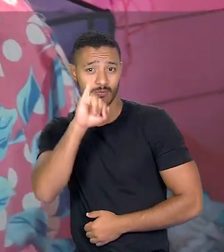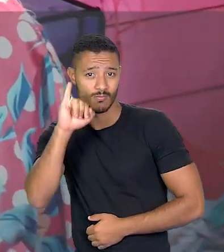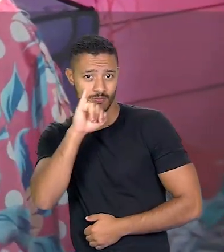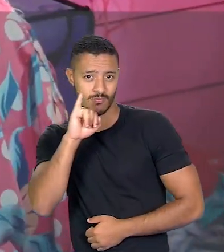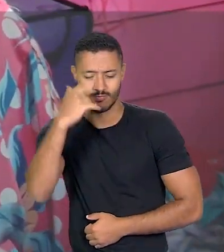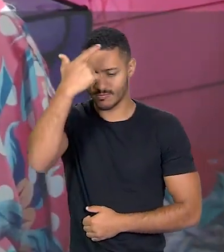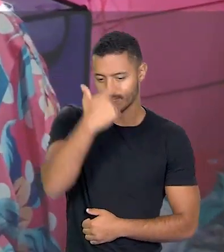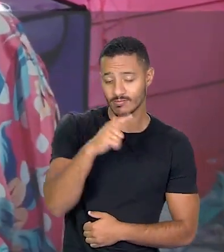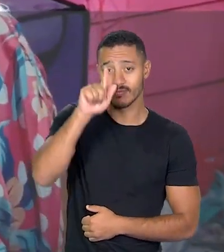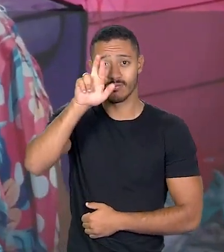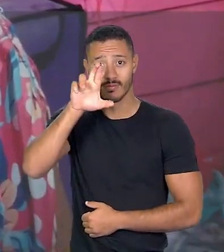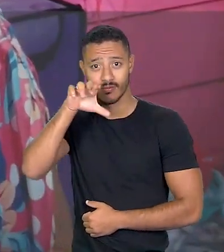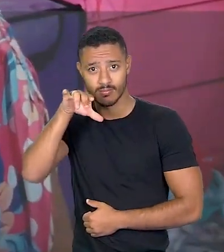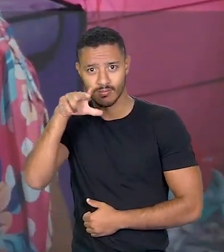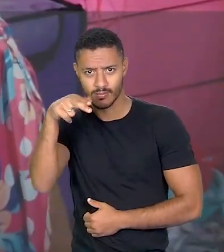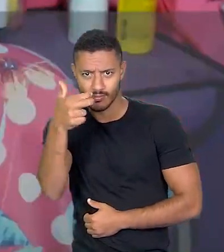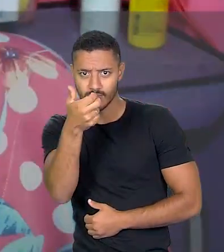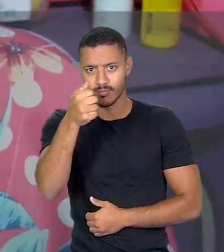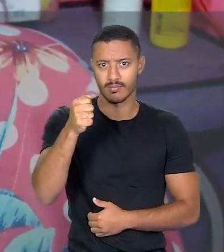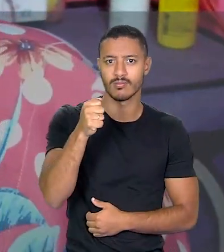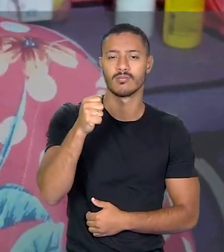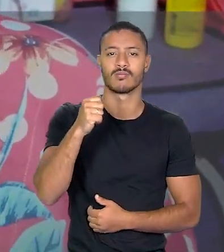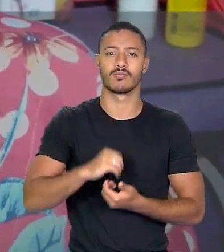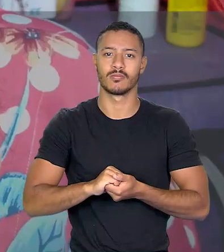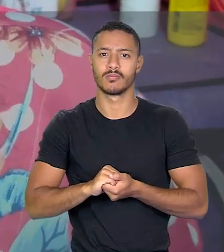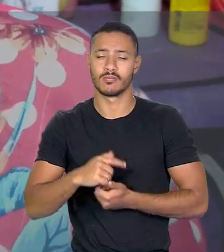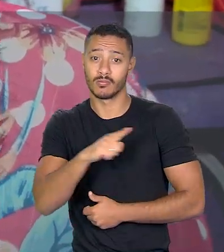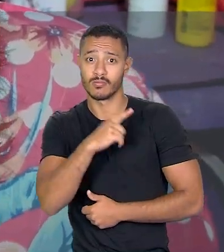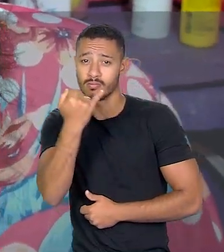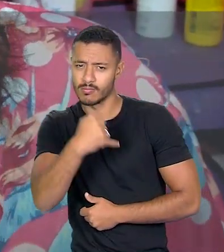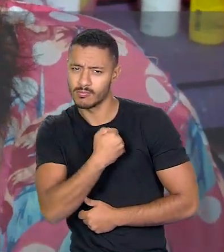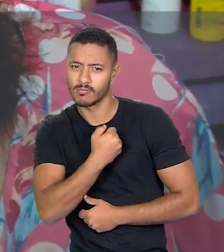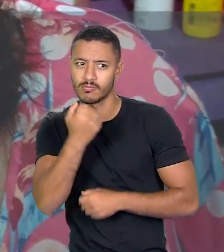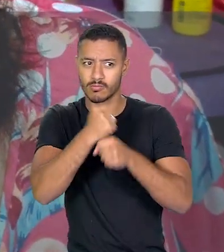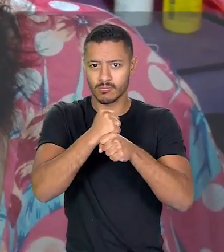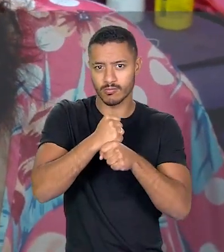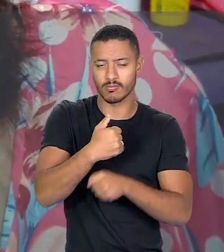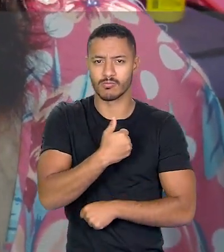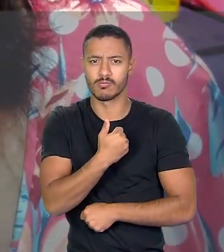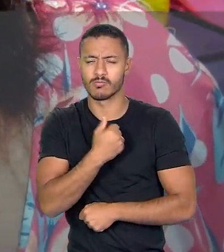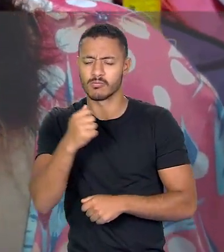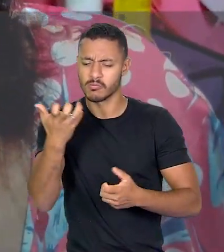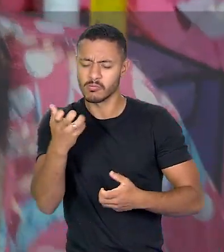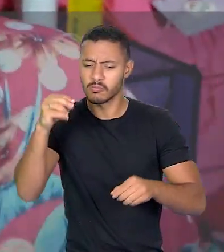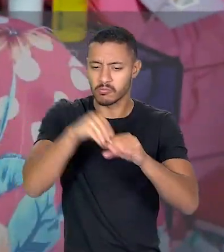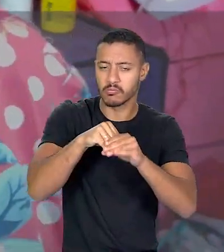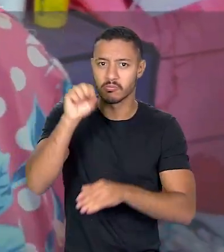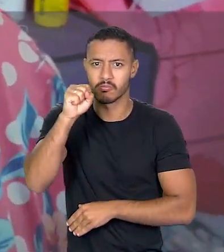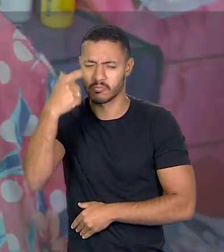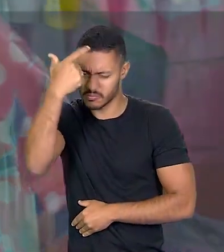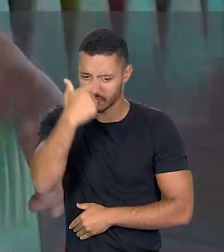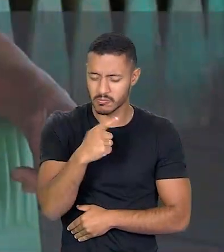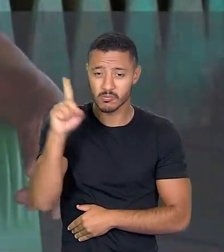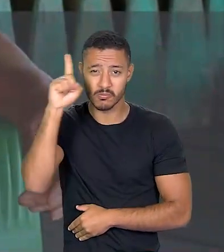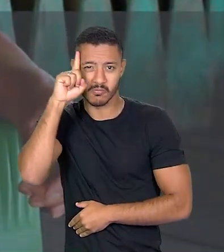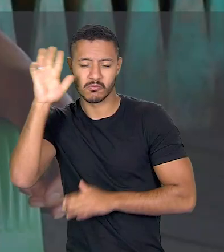Olá, eu sou Gracina do Rosário da Conceição Trindade. Eu tenho 81 anos e eu faço questão de votar. Pra